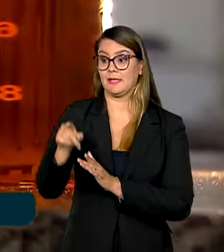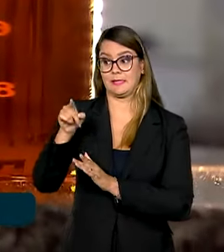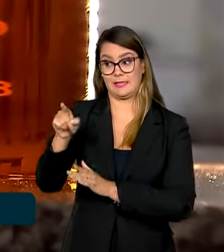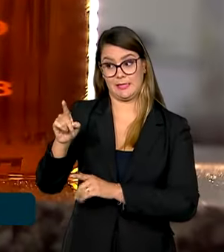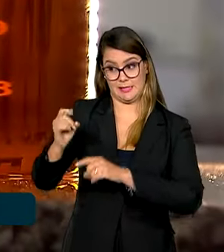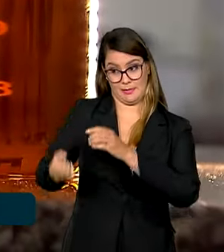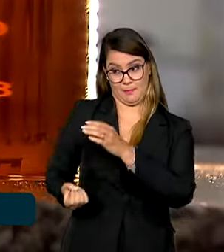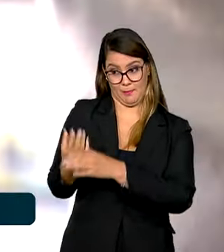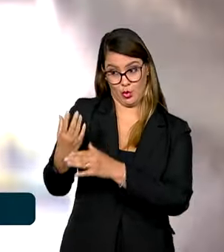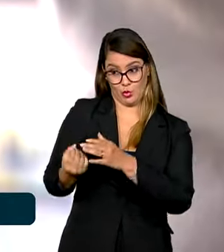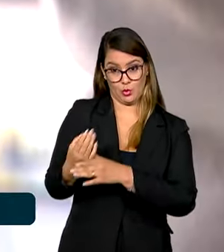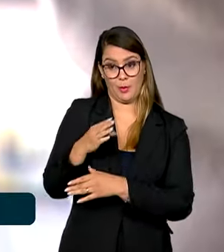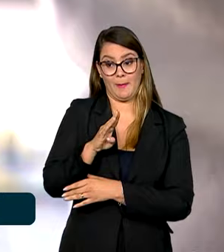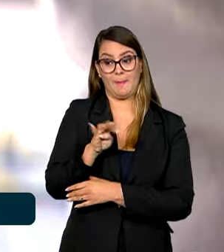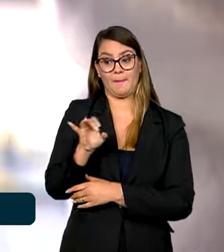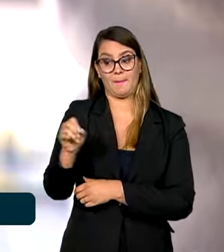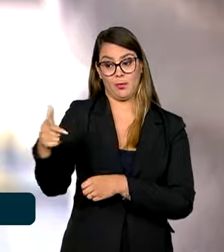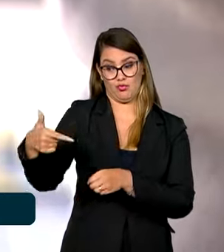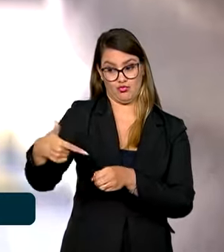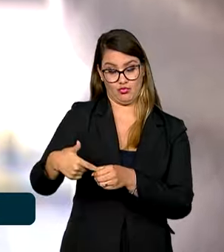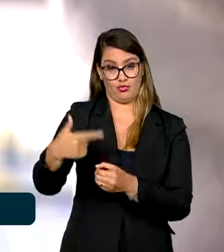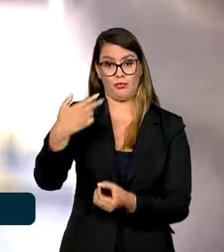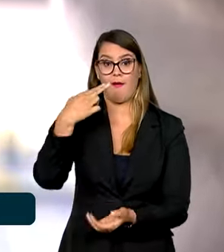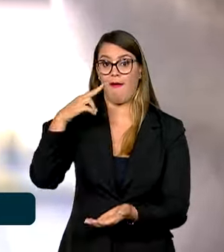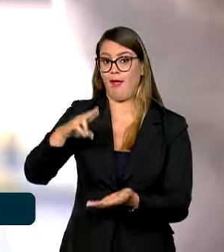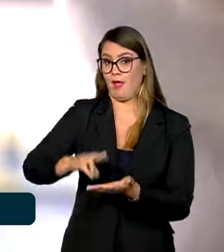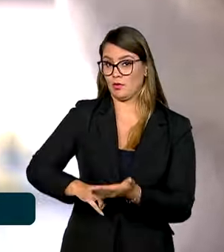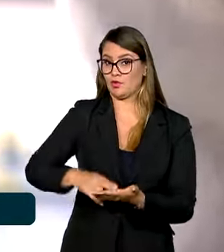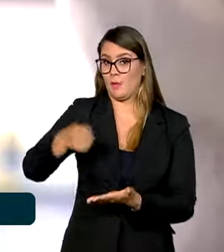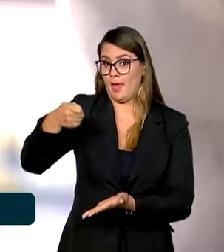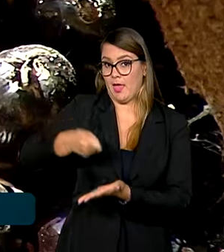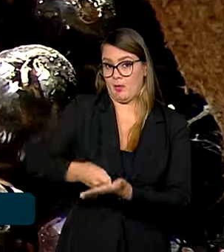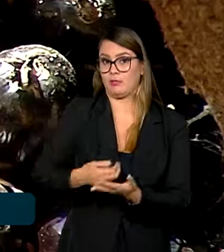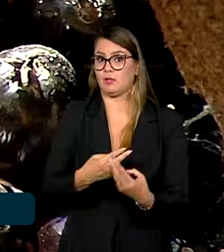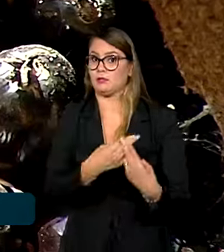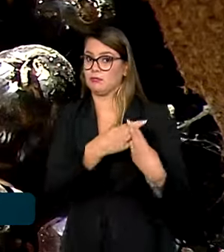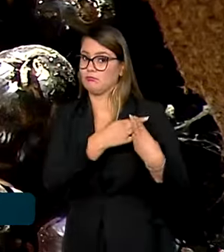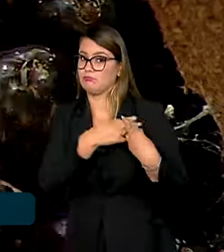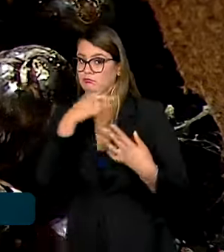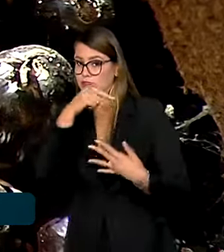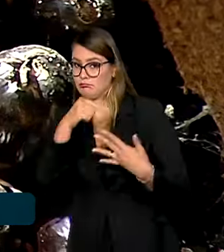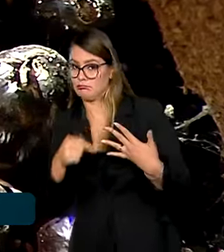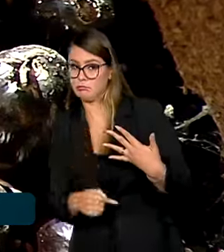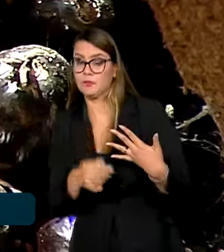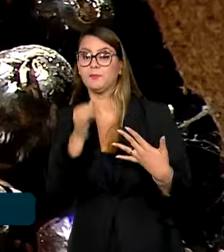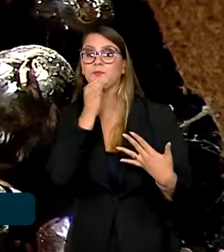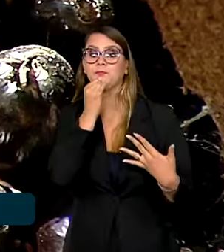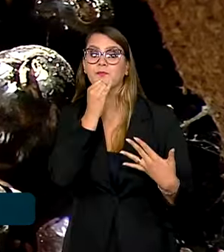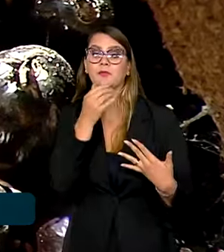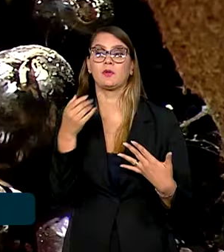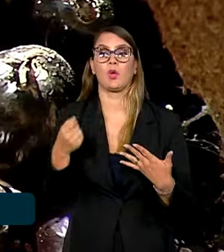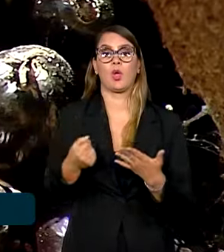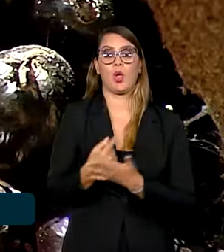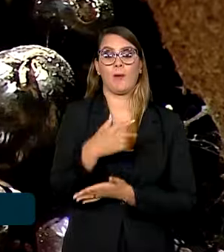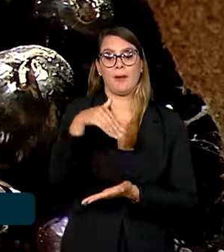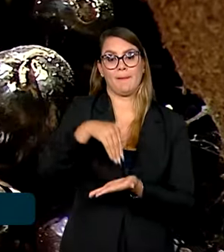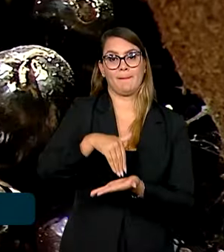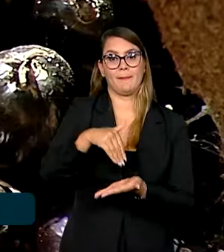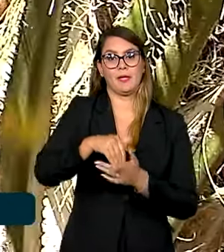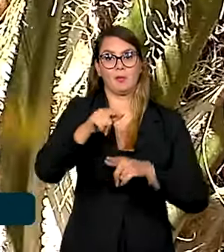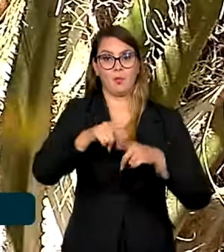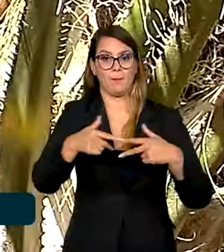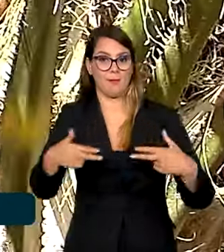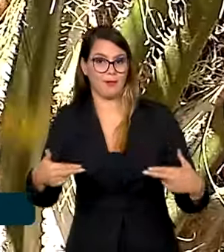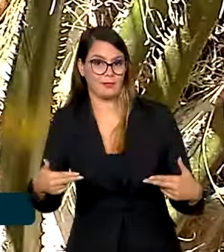esses produtores de biodiesel assumem algumas obrigações, como adquirir um percentual mínimo de matéria